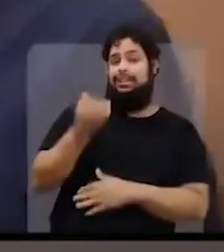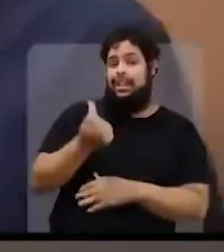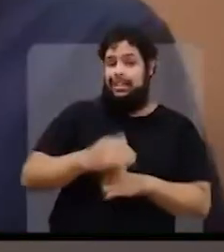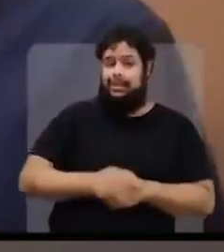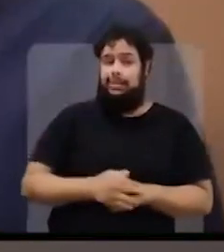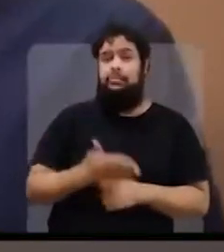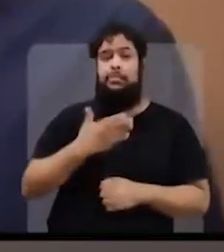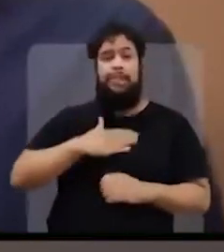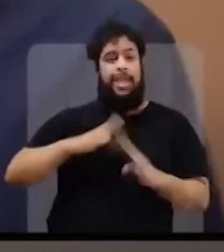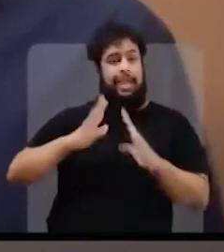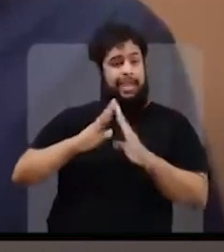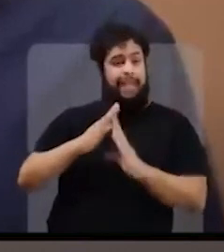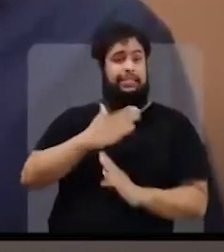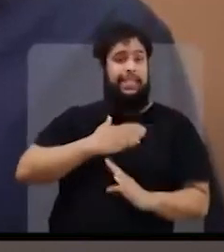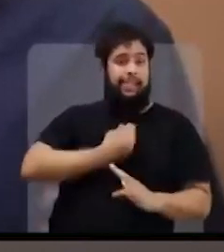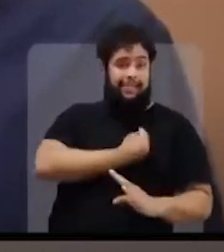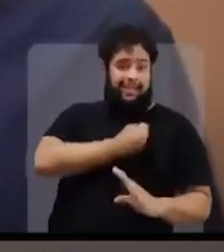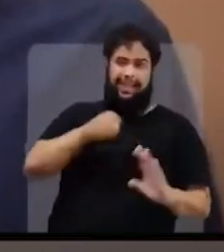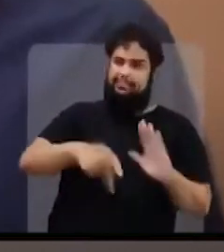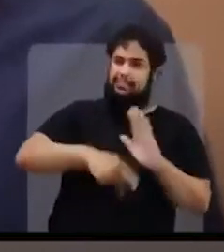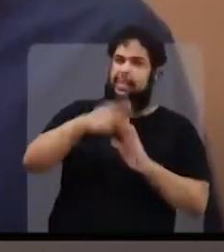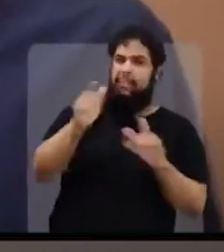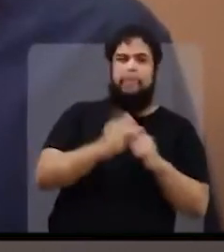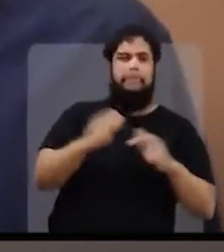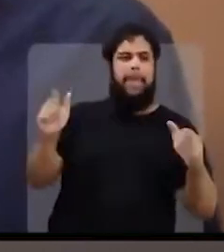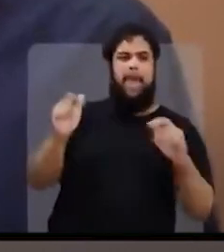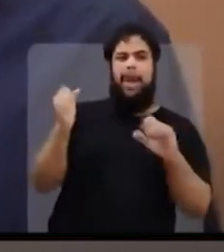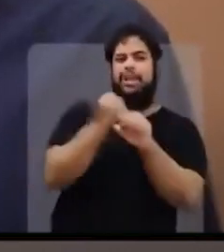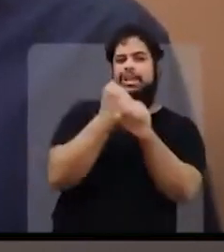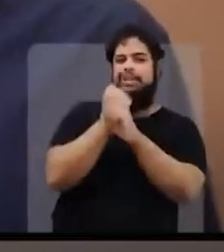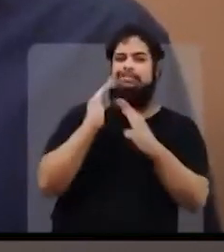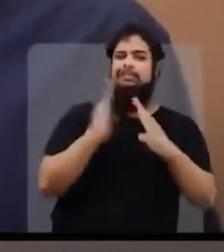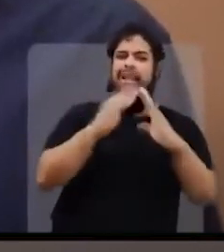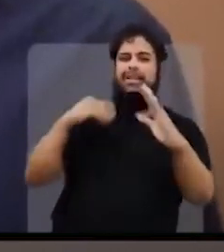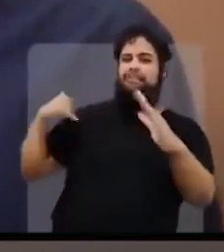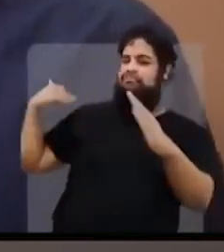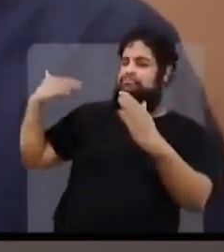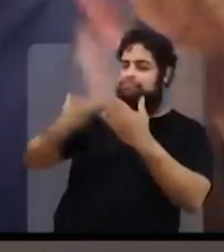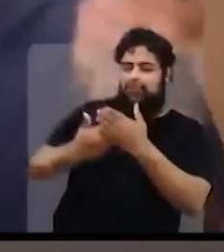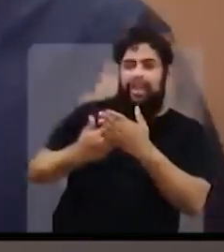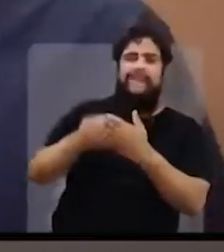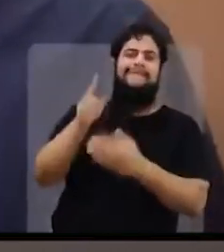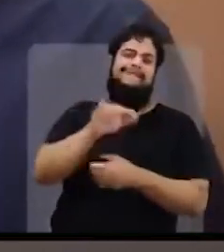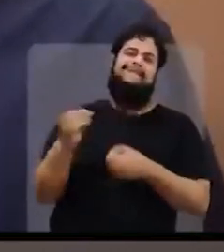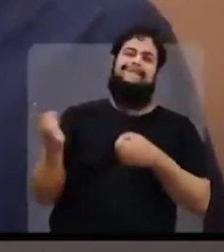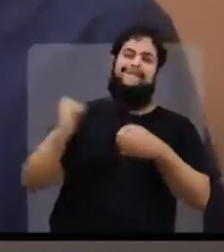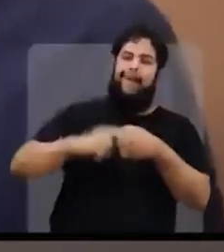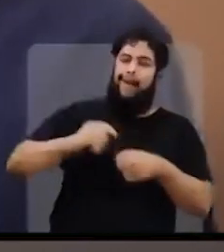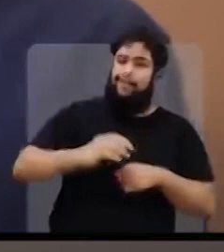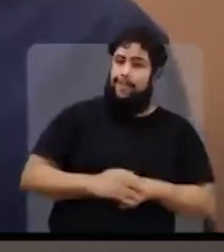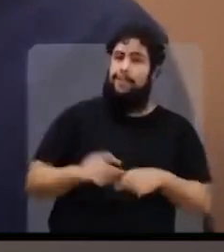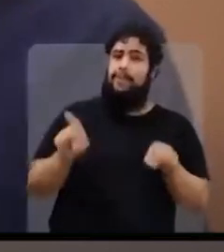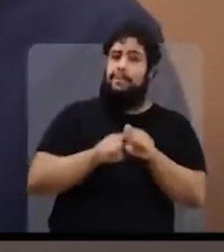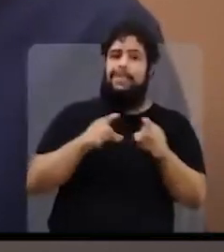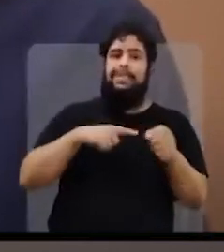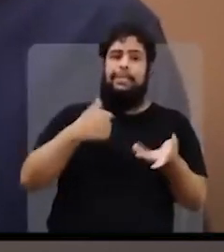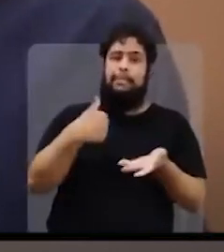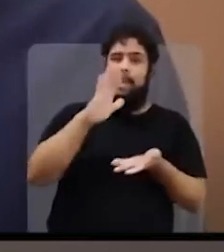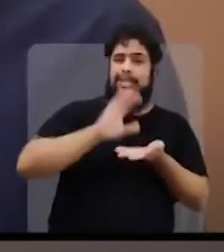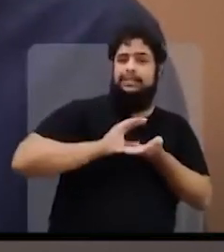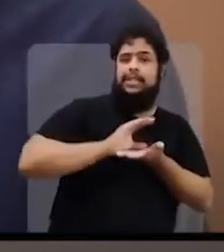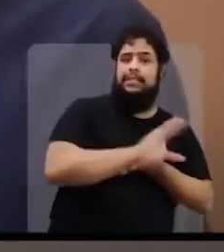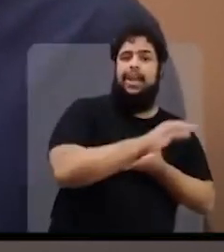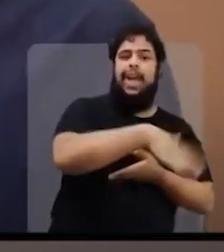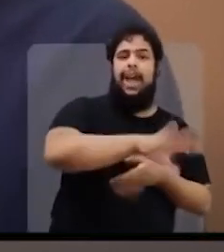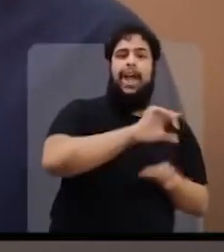anos. O Minha Casa Minha Vida, maior programa de moradias populares da história, vai voltar. Vai ter mais investimentos